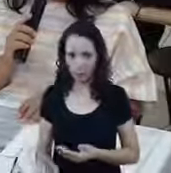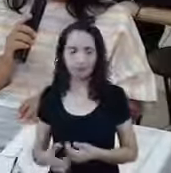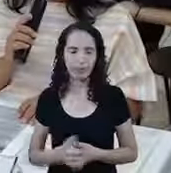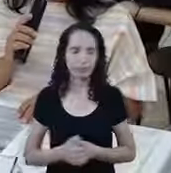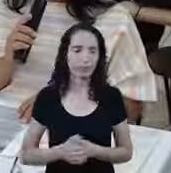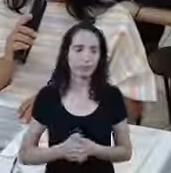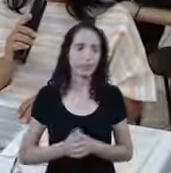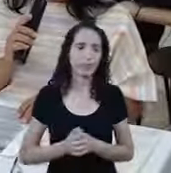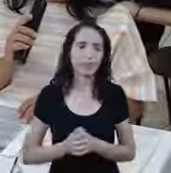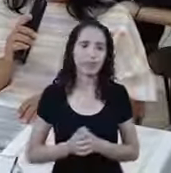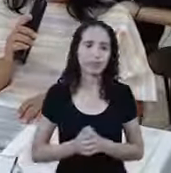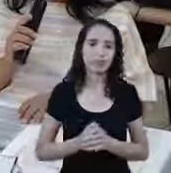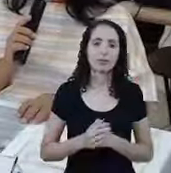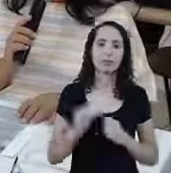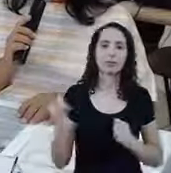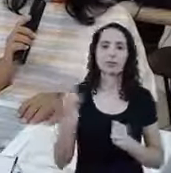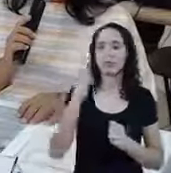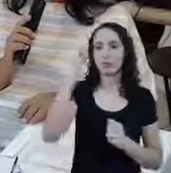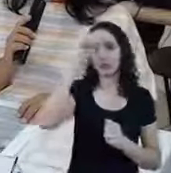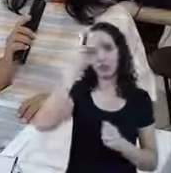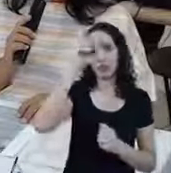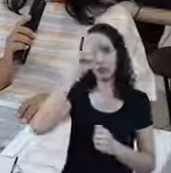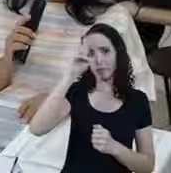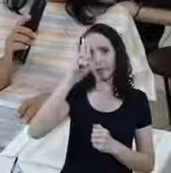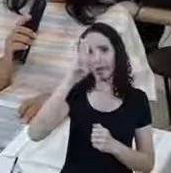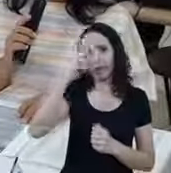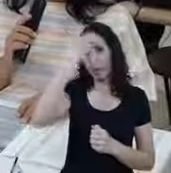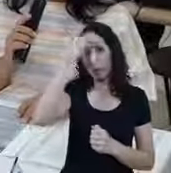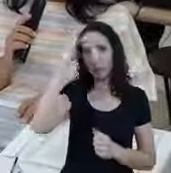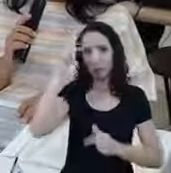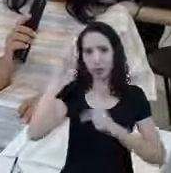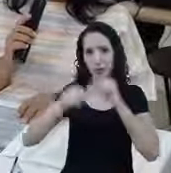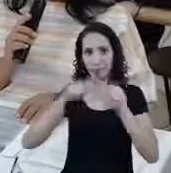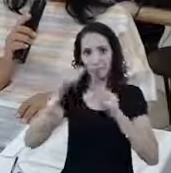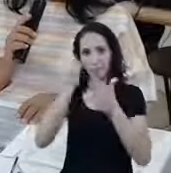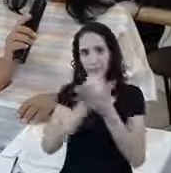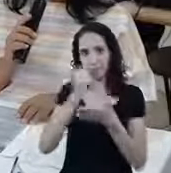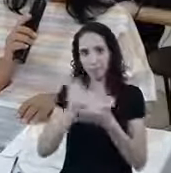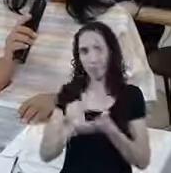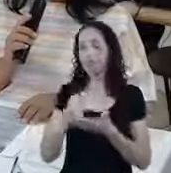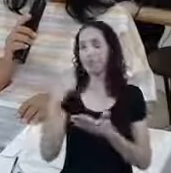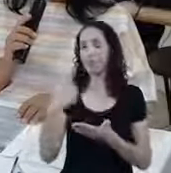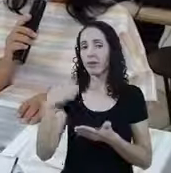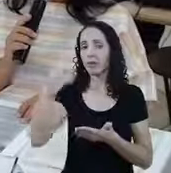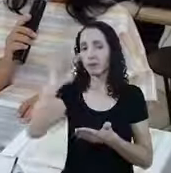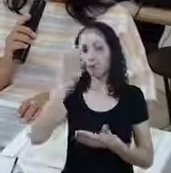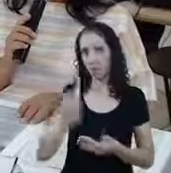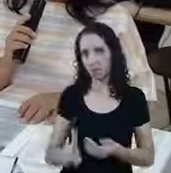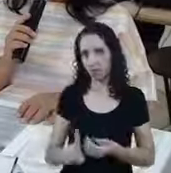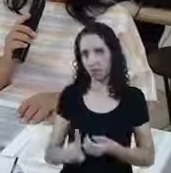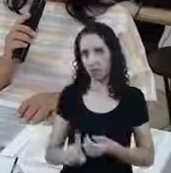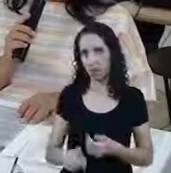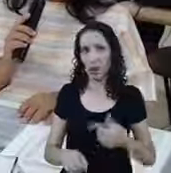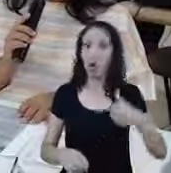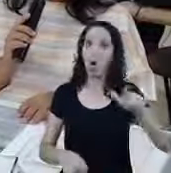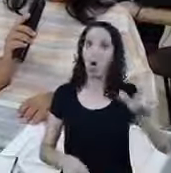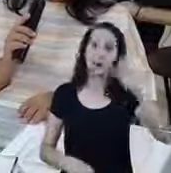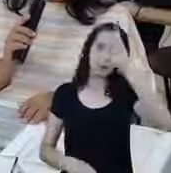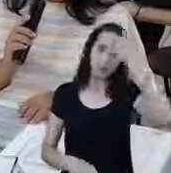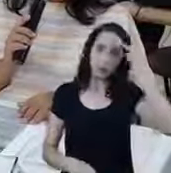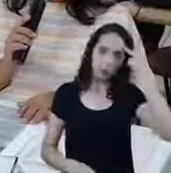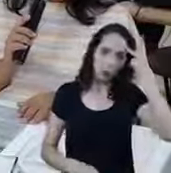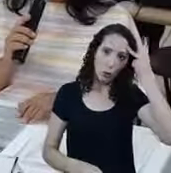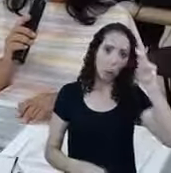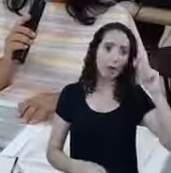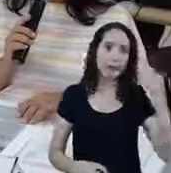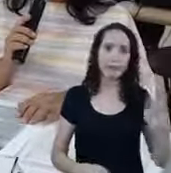trabalho Mas é importante Frisar Trabalhador Formal Não tem direito Ao auxílio emergencial Agora Uma outra pessoa Um